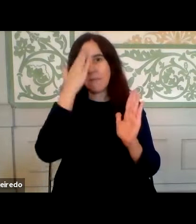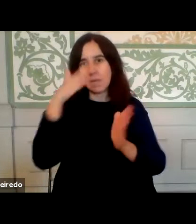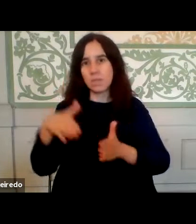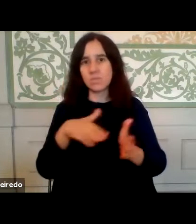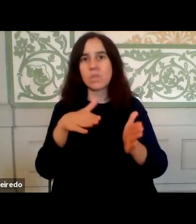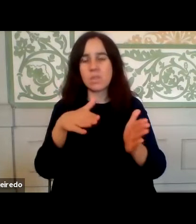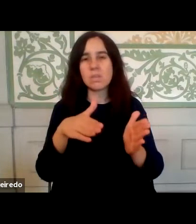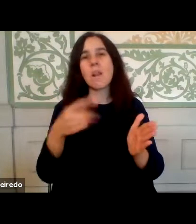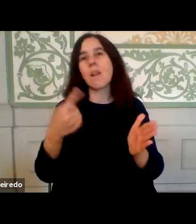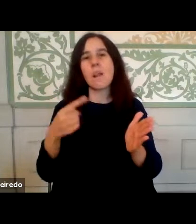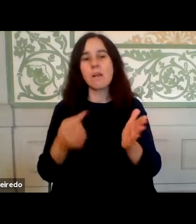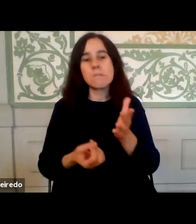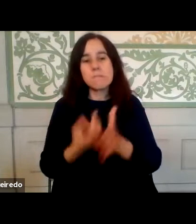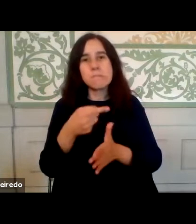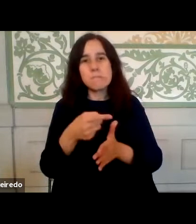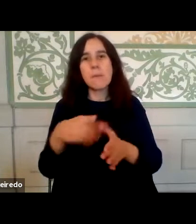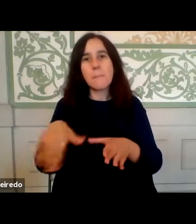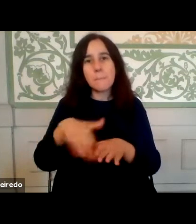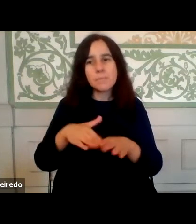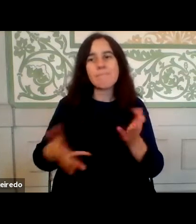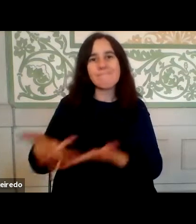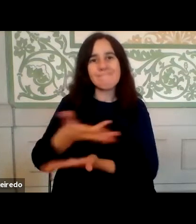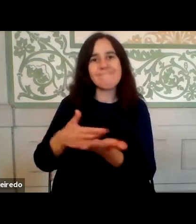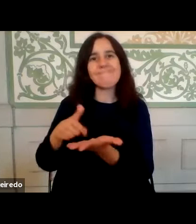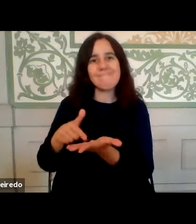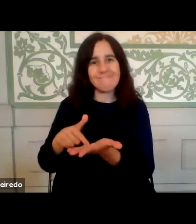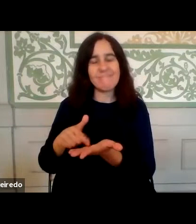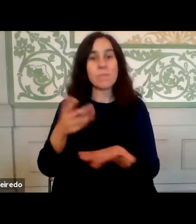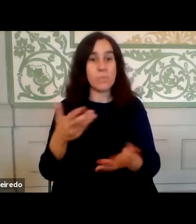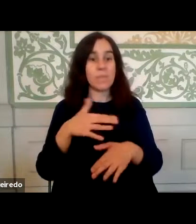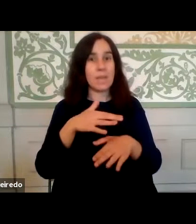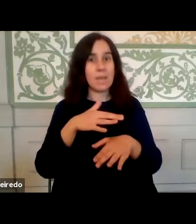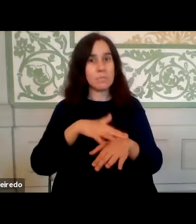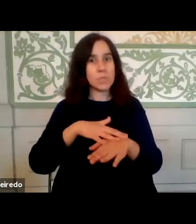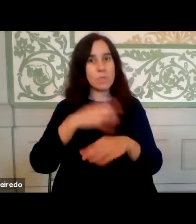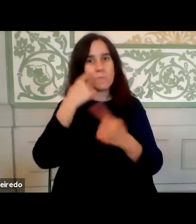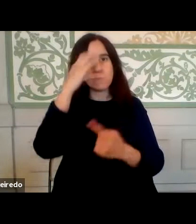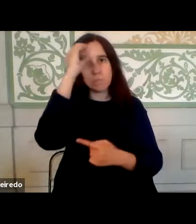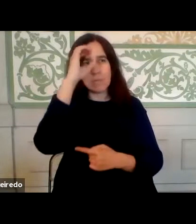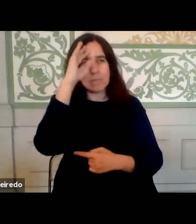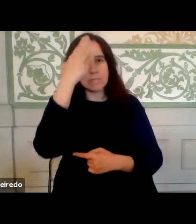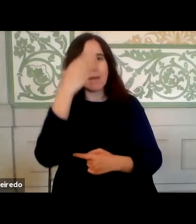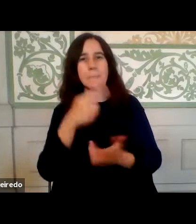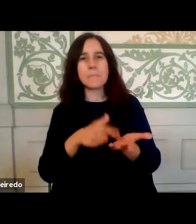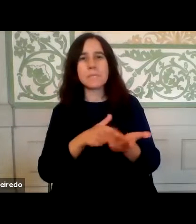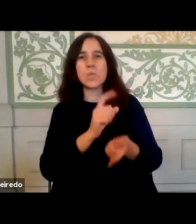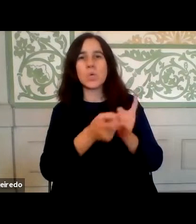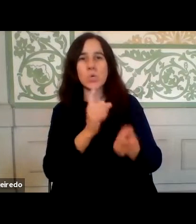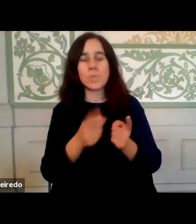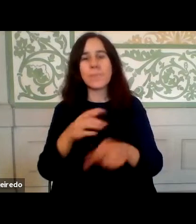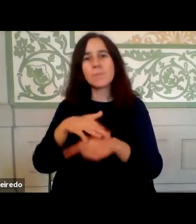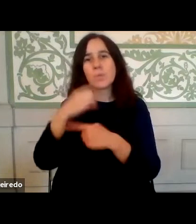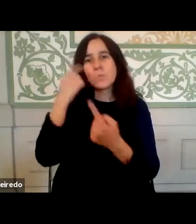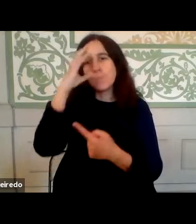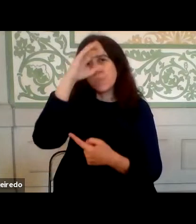têm origem nestas oficinas de participação. E, portanto, a Administração Pública sabe daquilo que precisa. A Administração